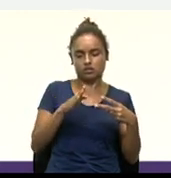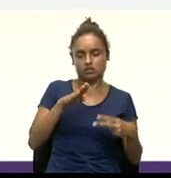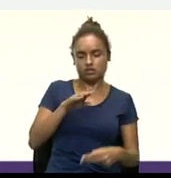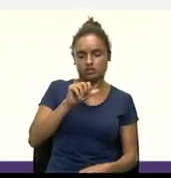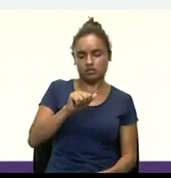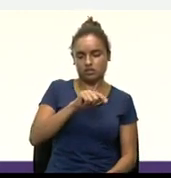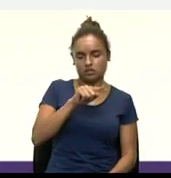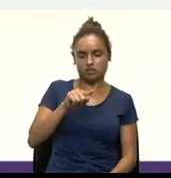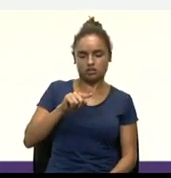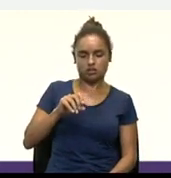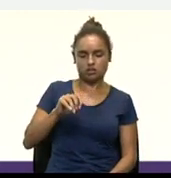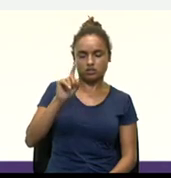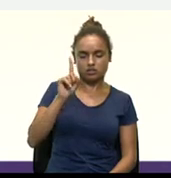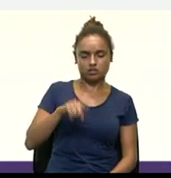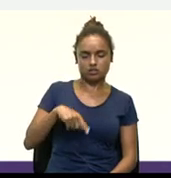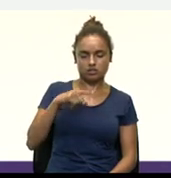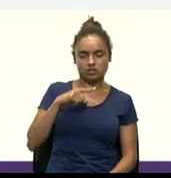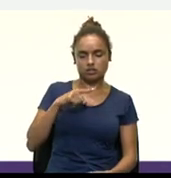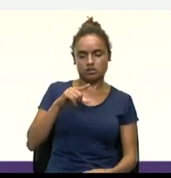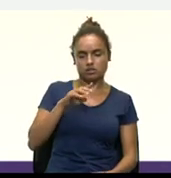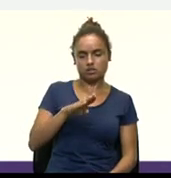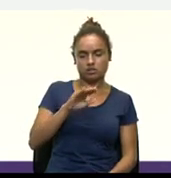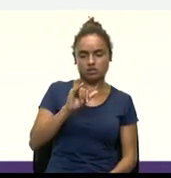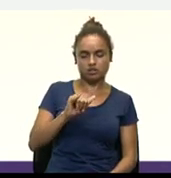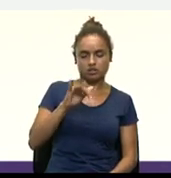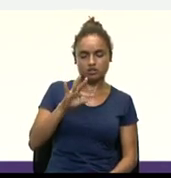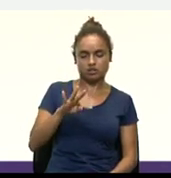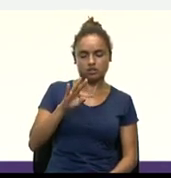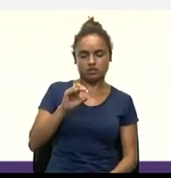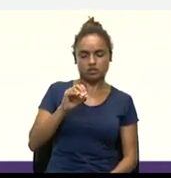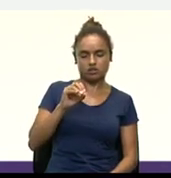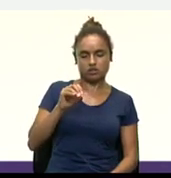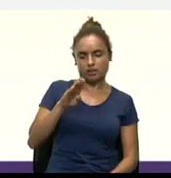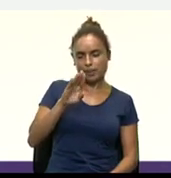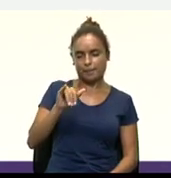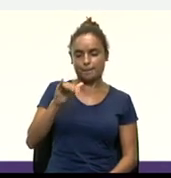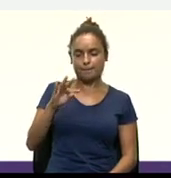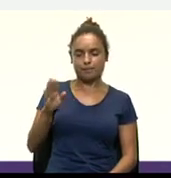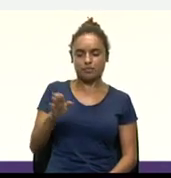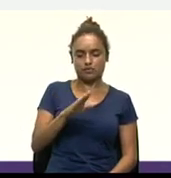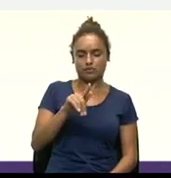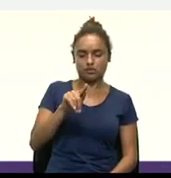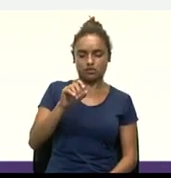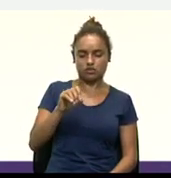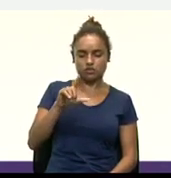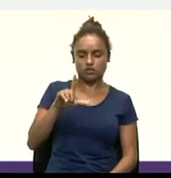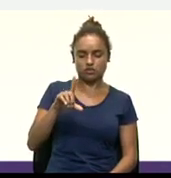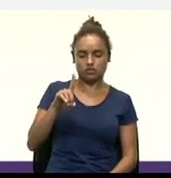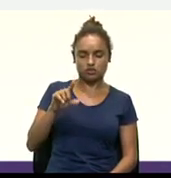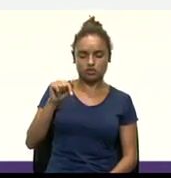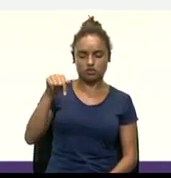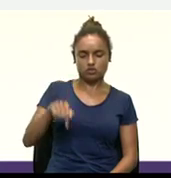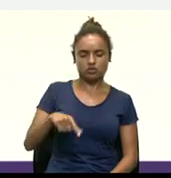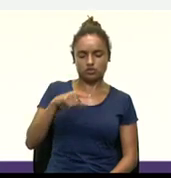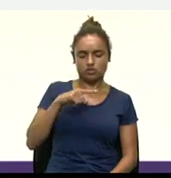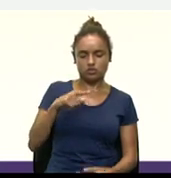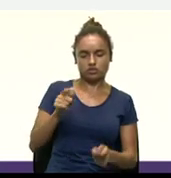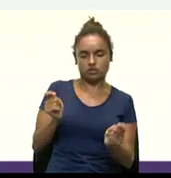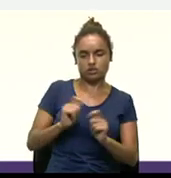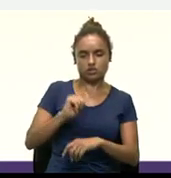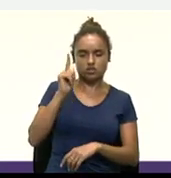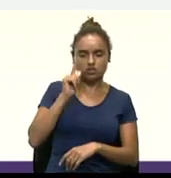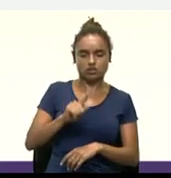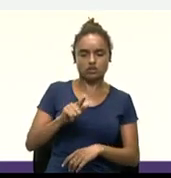sistema chamado Bitgold, influenciando a arquitetura das Bitcoins.